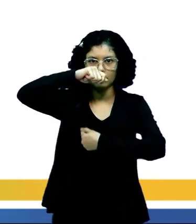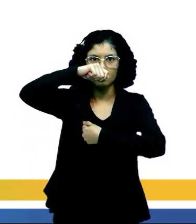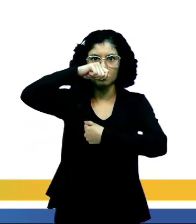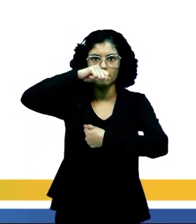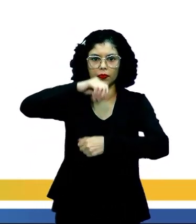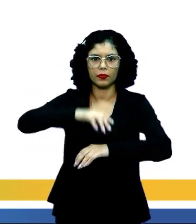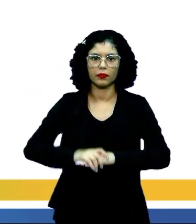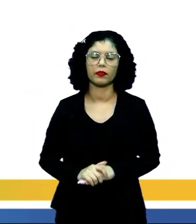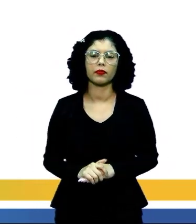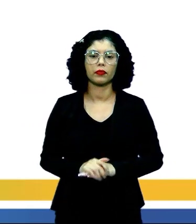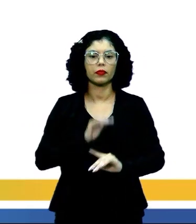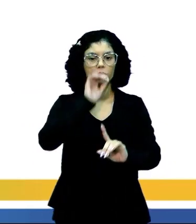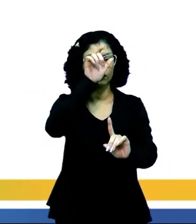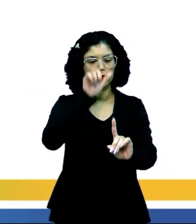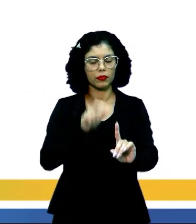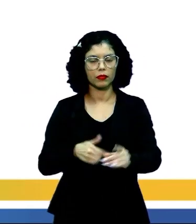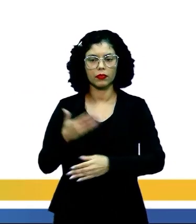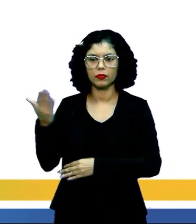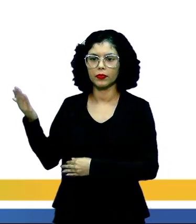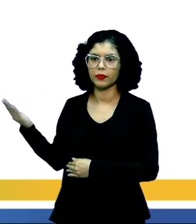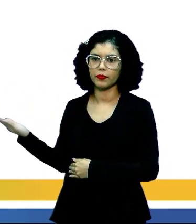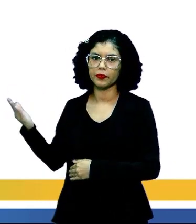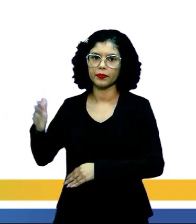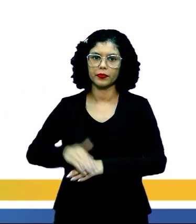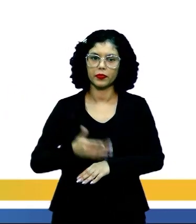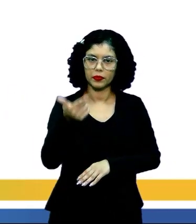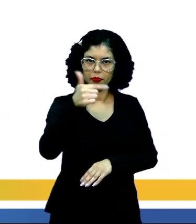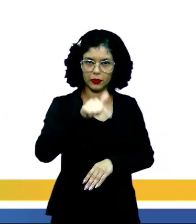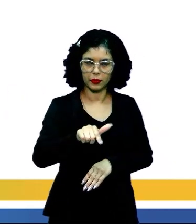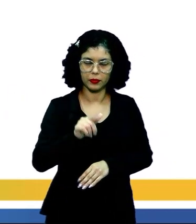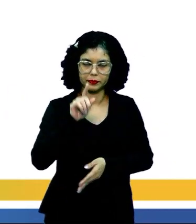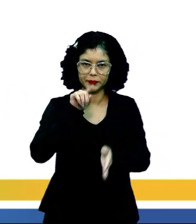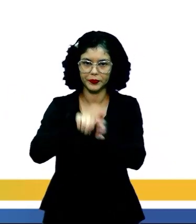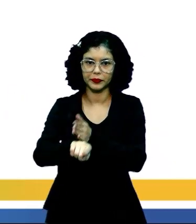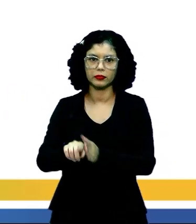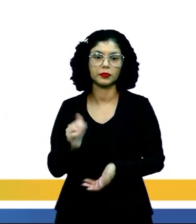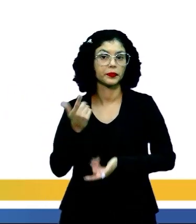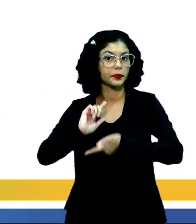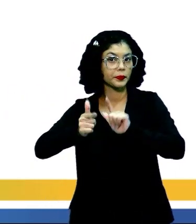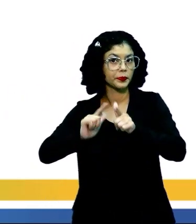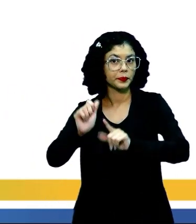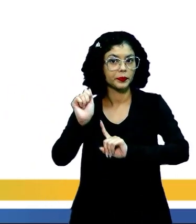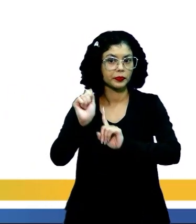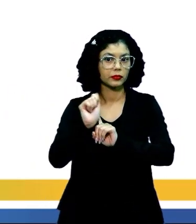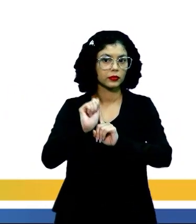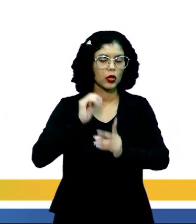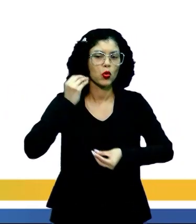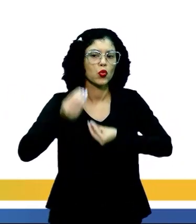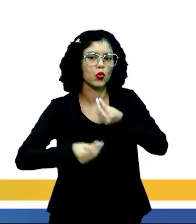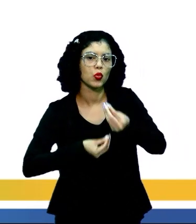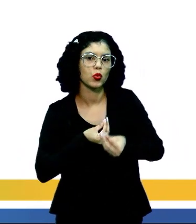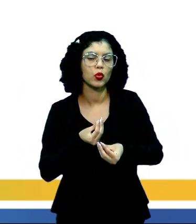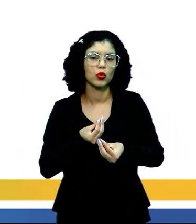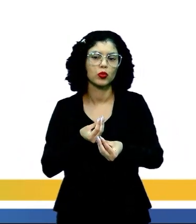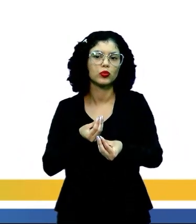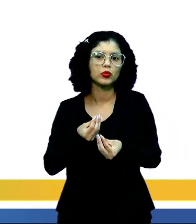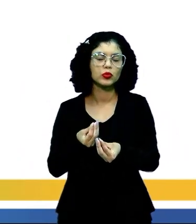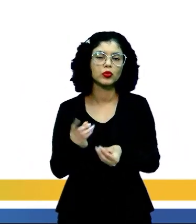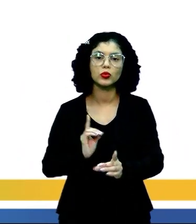terra. Tem aí a referência, e vamos lá, novamente, a questão. Letra A. A forma, o que que